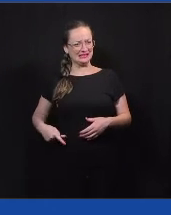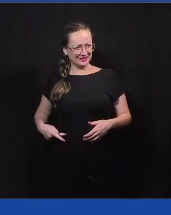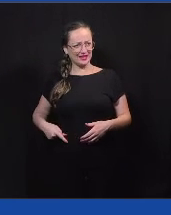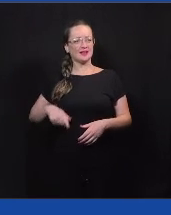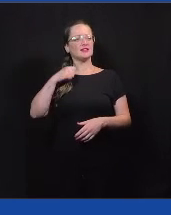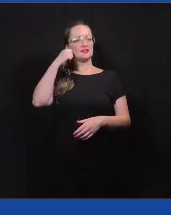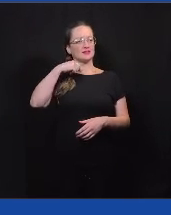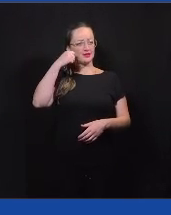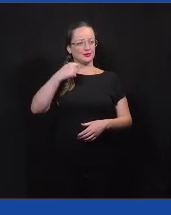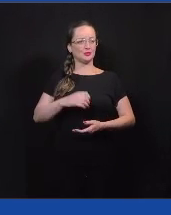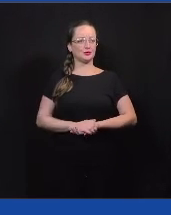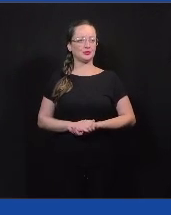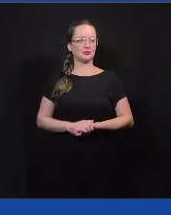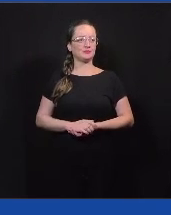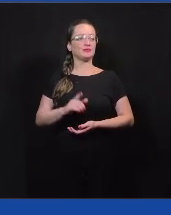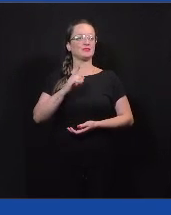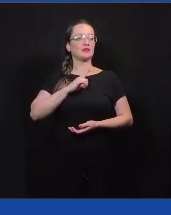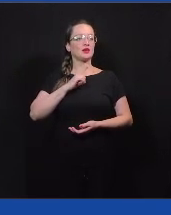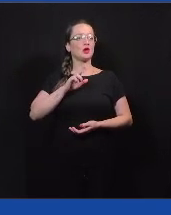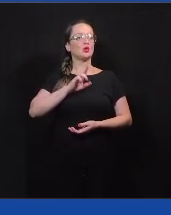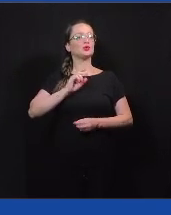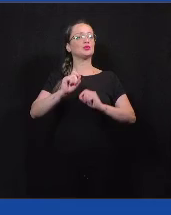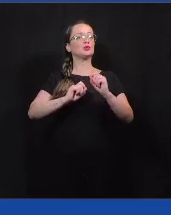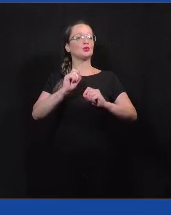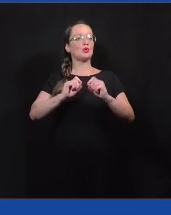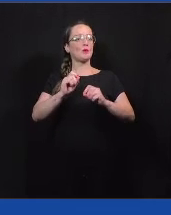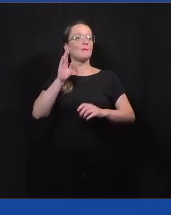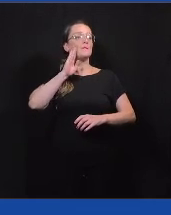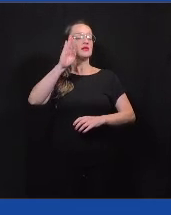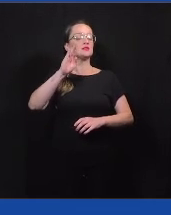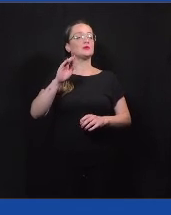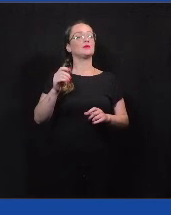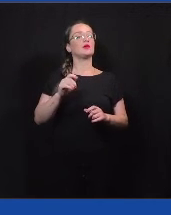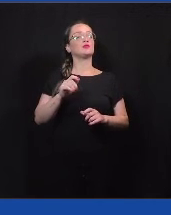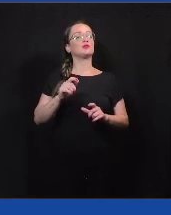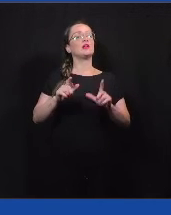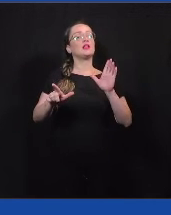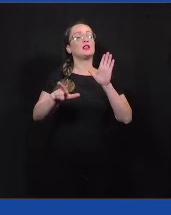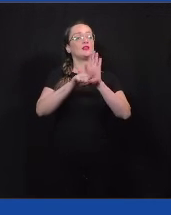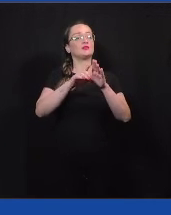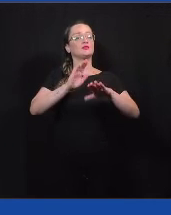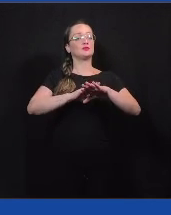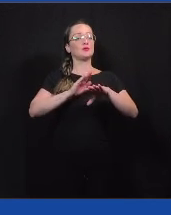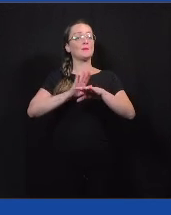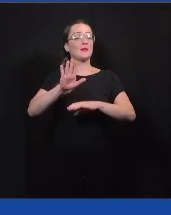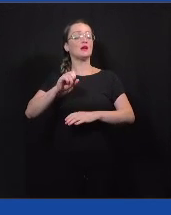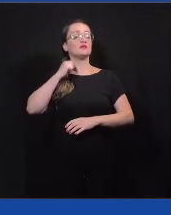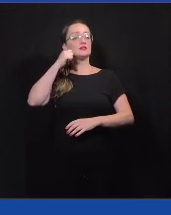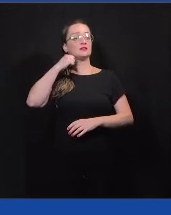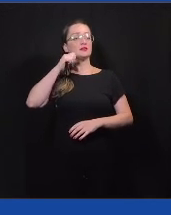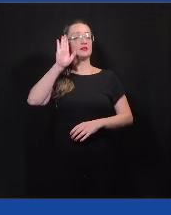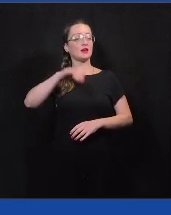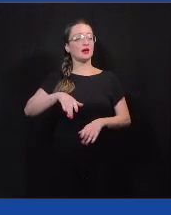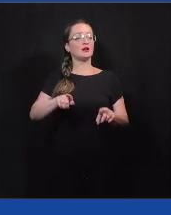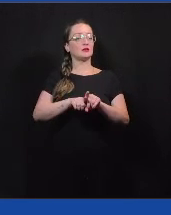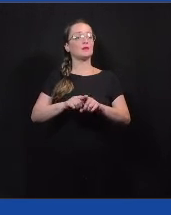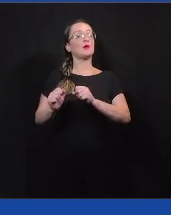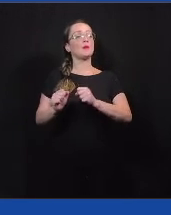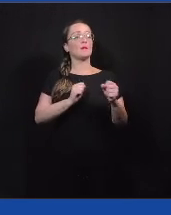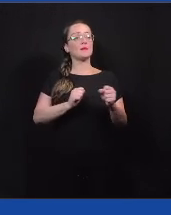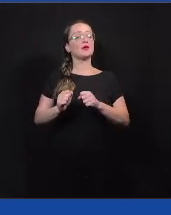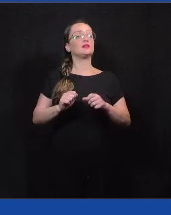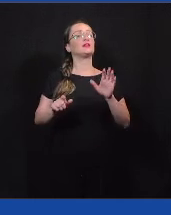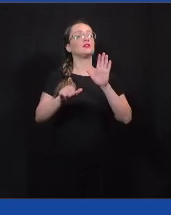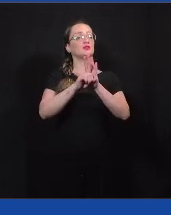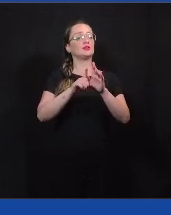também, né, o proporcional é usado, assim, principalmente para o legislativo. Só que o Senado, embora seja do poder legislativo, ele tem uma